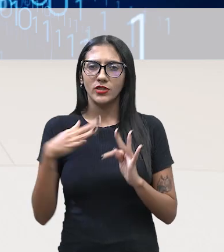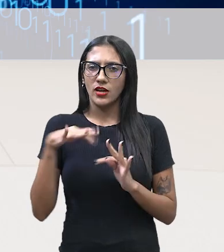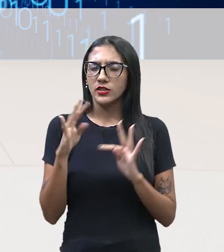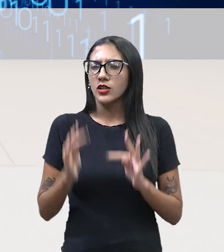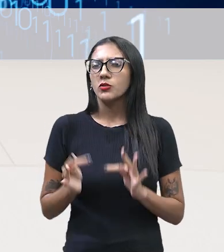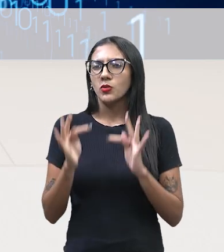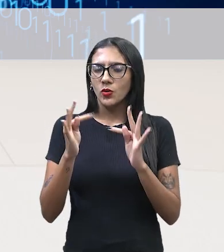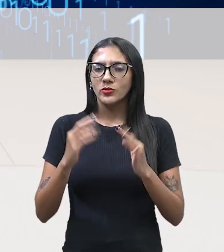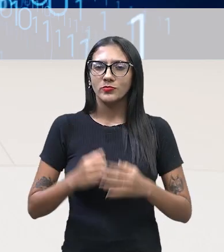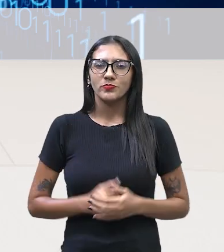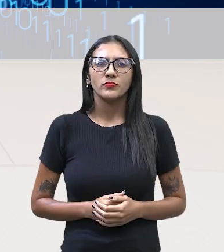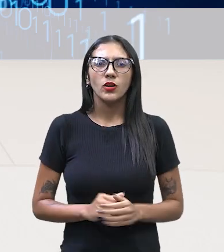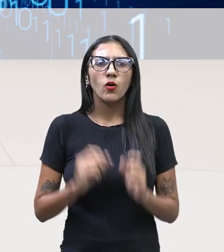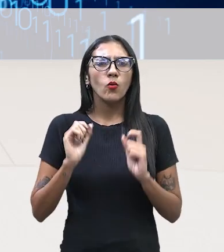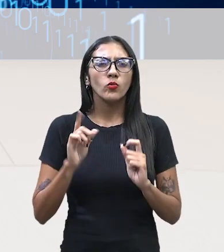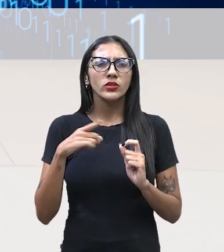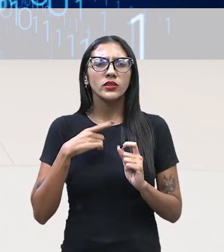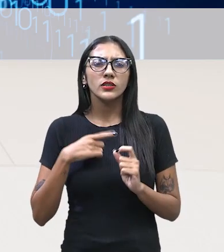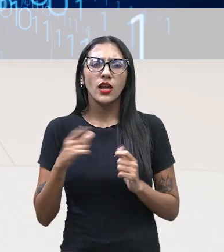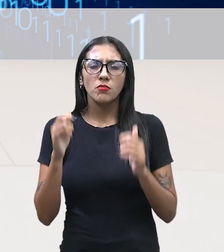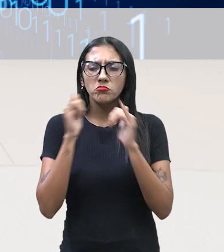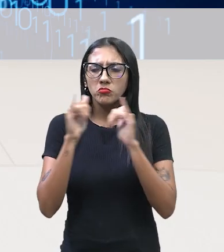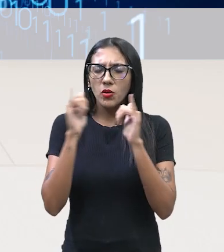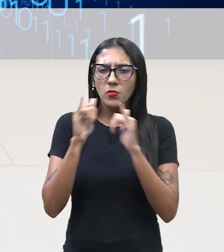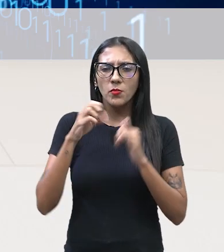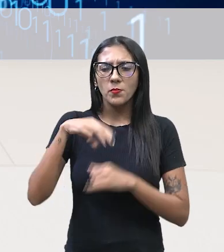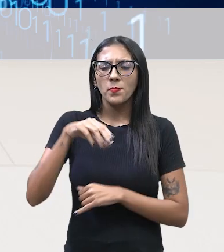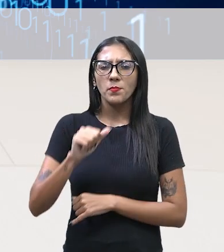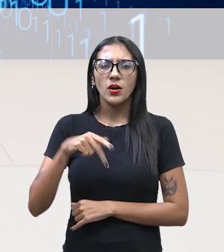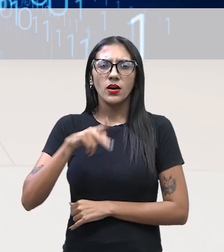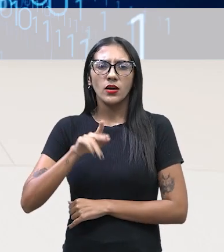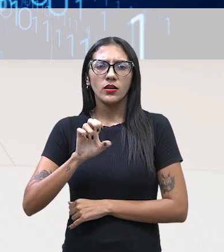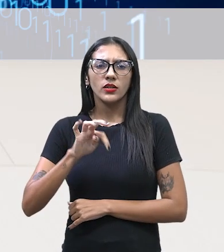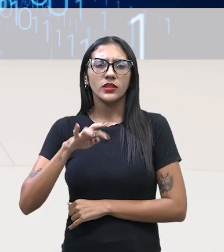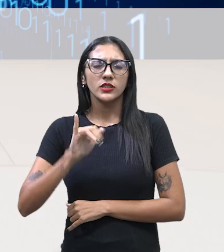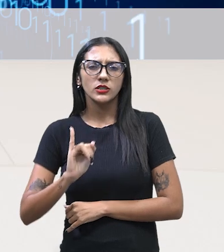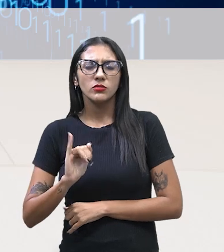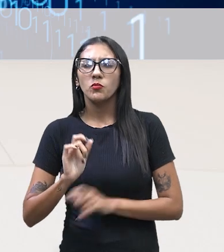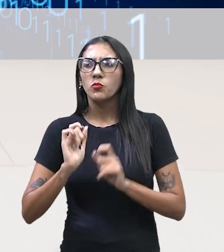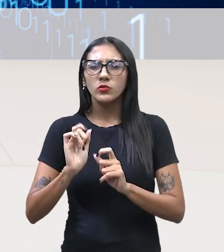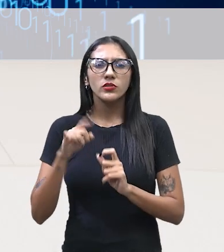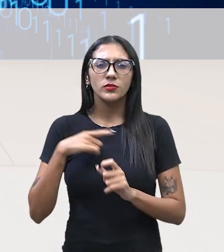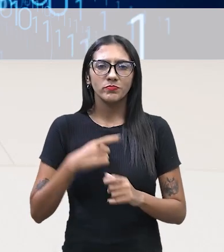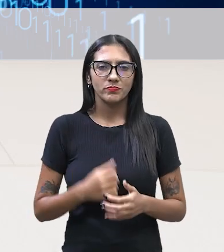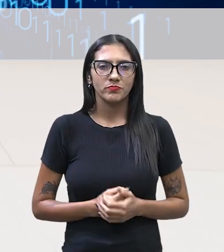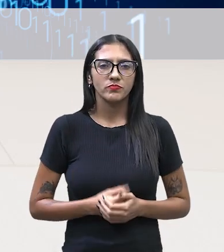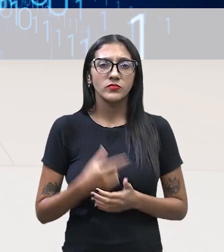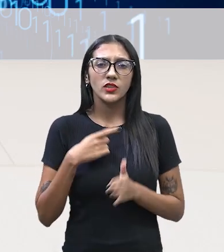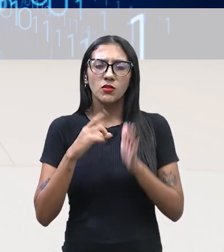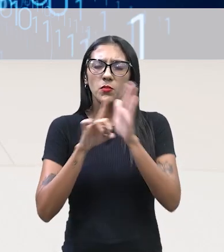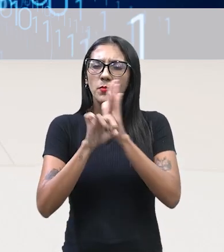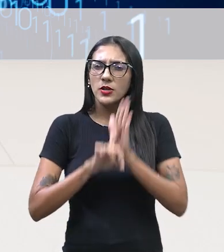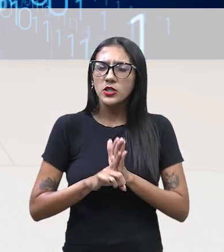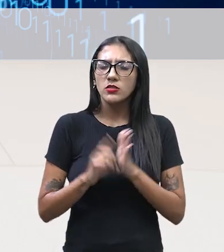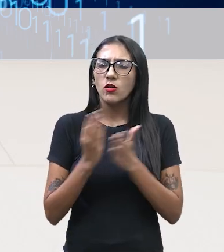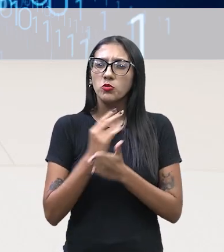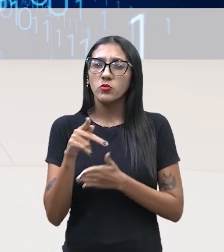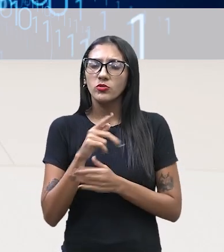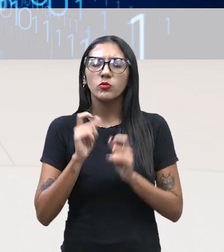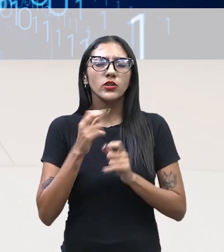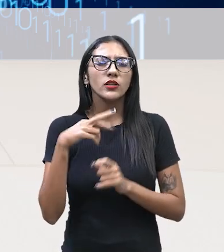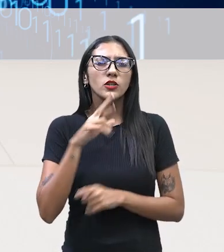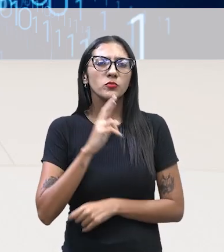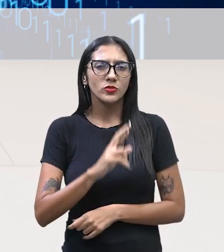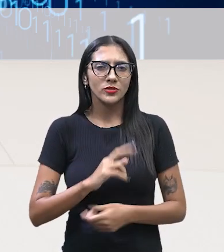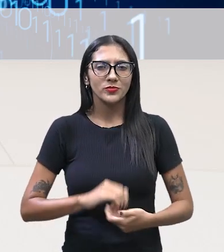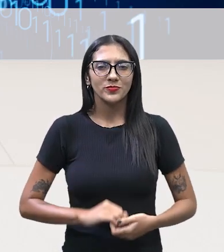Exatamente. O que é marketing e o que é digital? Ou, então, o que é marketing digital? Nós fizemos uma pesquisa entre os colegas professores. Vamos ver o que eles responderam.